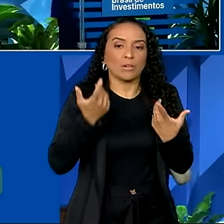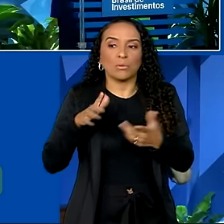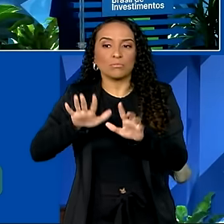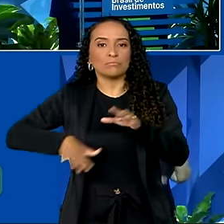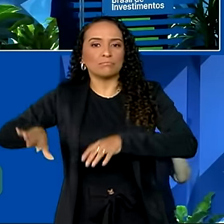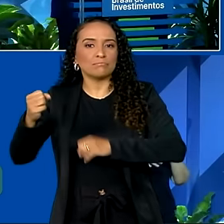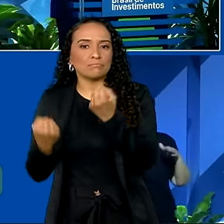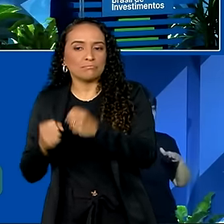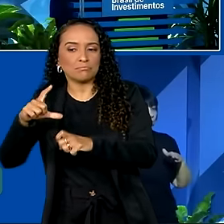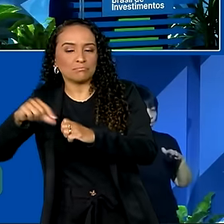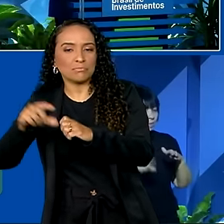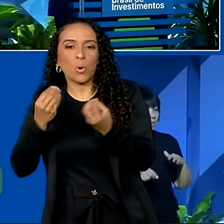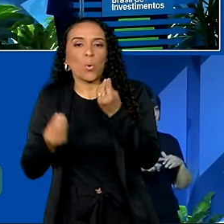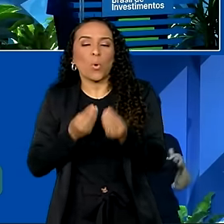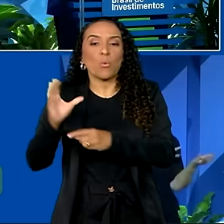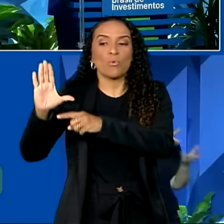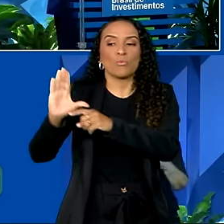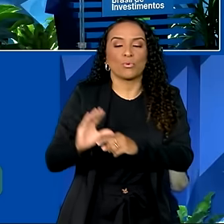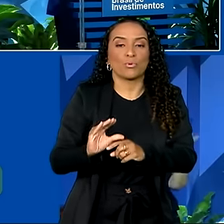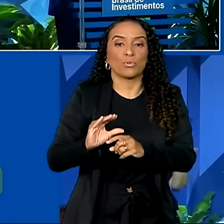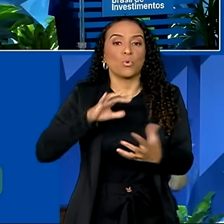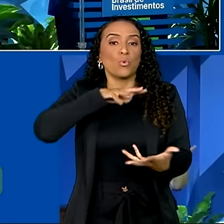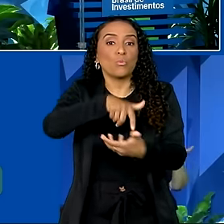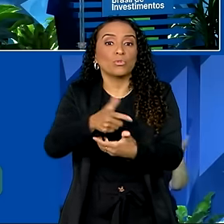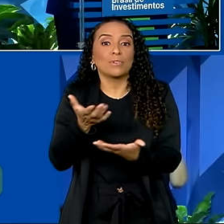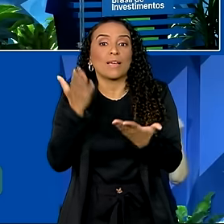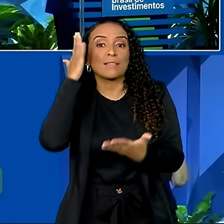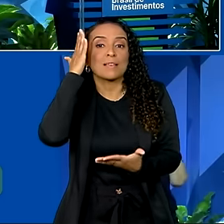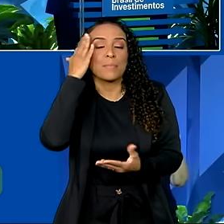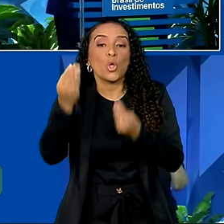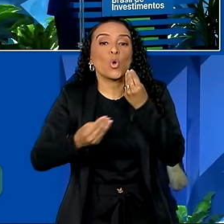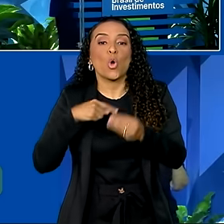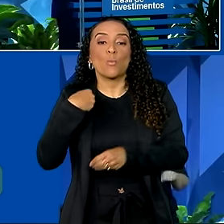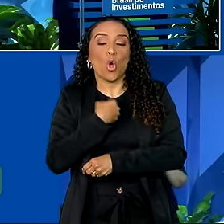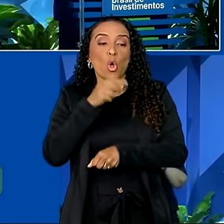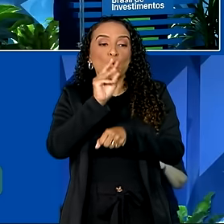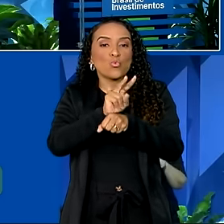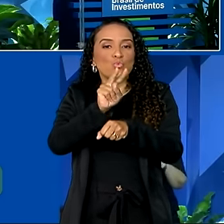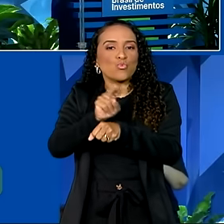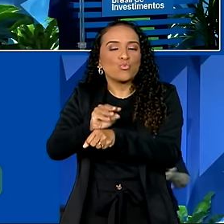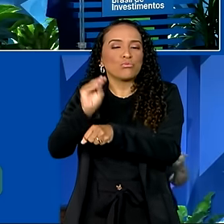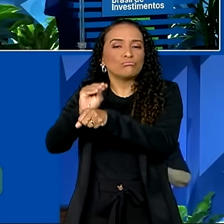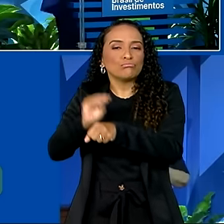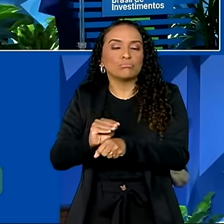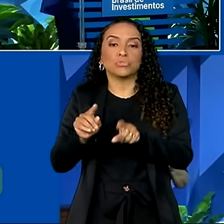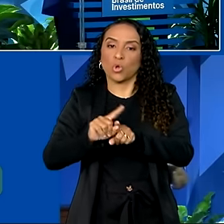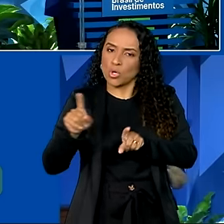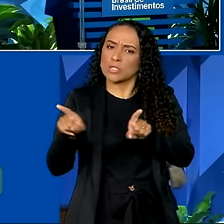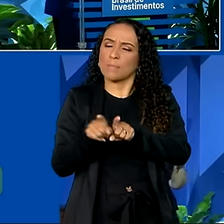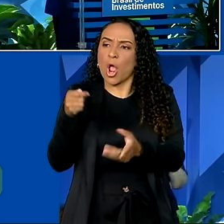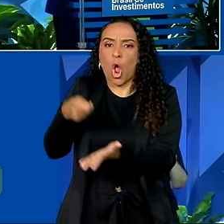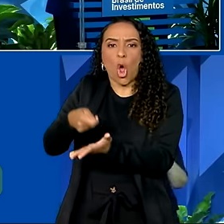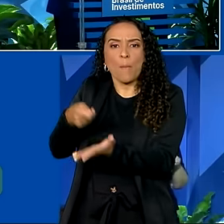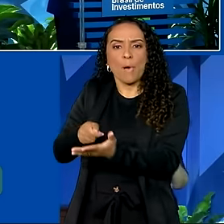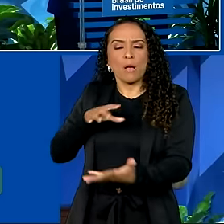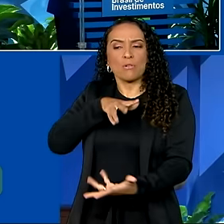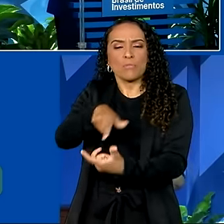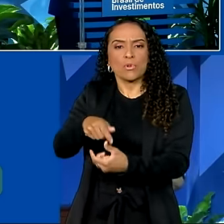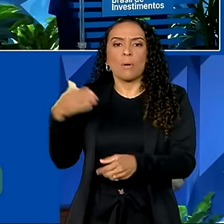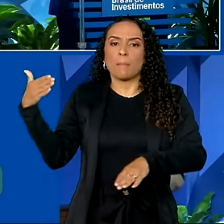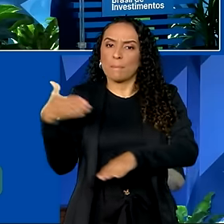carbono. O mundo quer saber como nós estamos cuidando e a recíproca é verdadeira, nós também cobramos do mundo